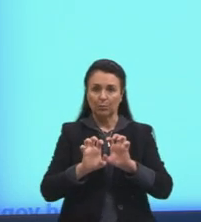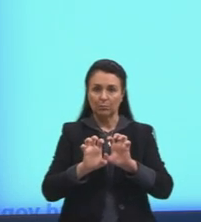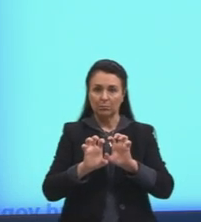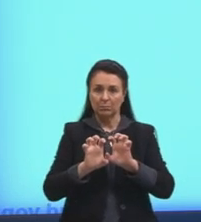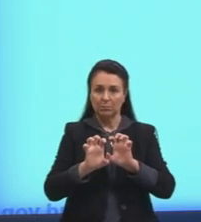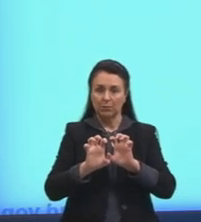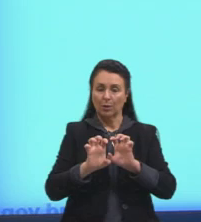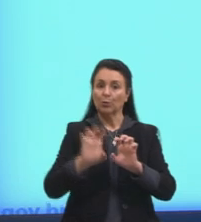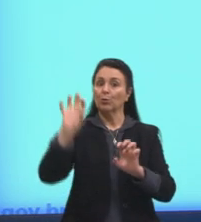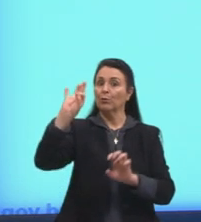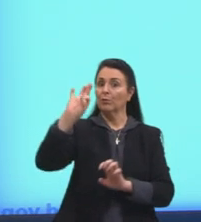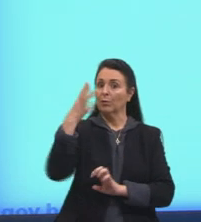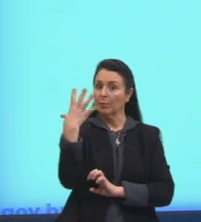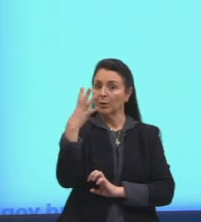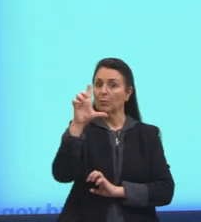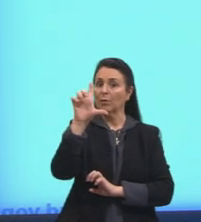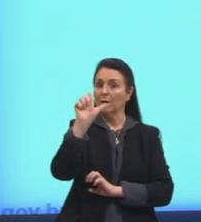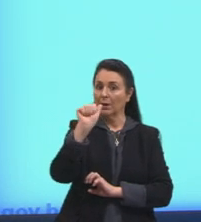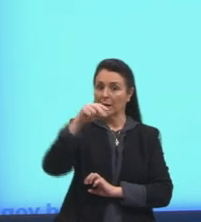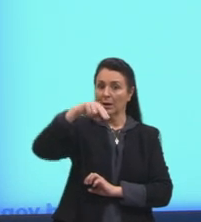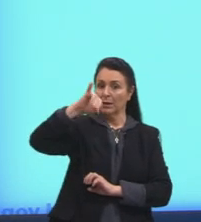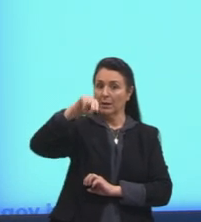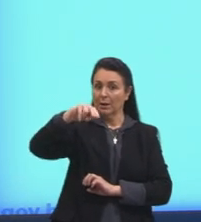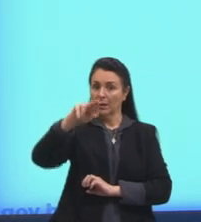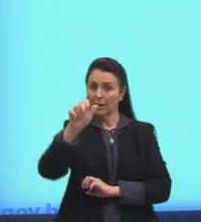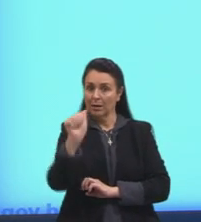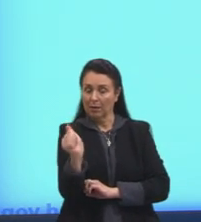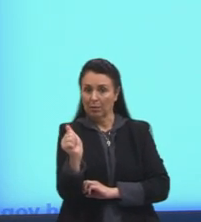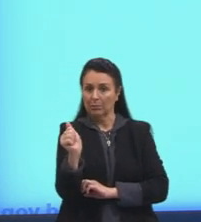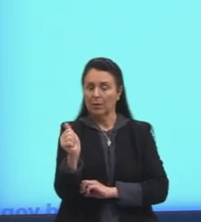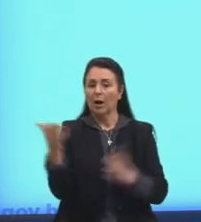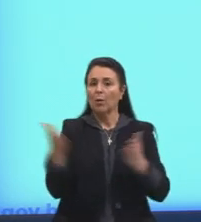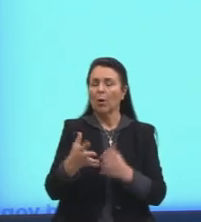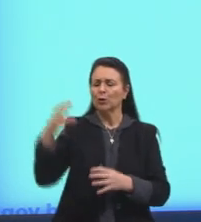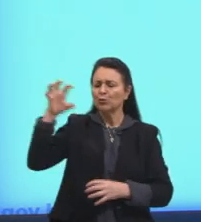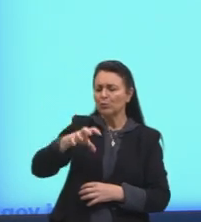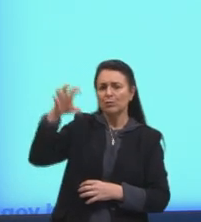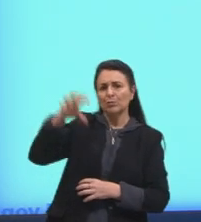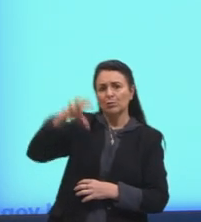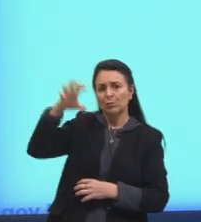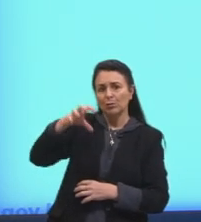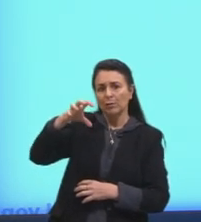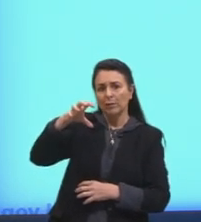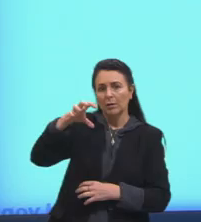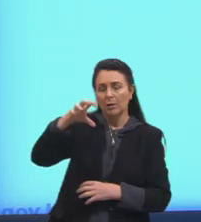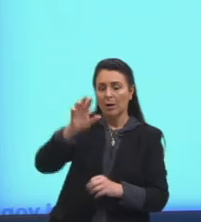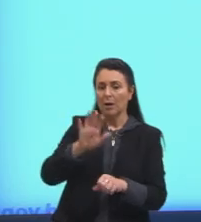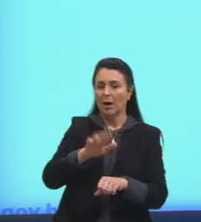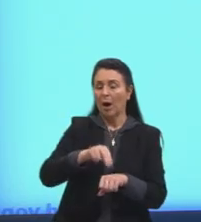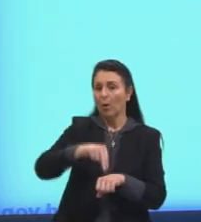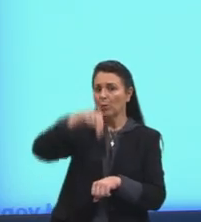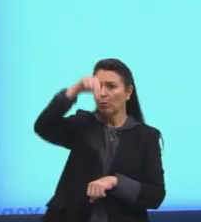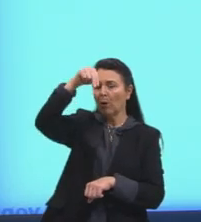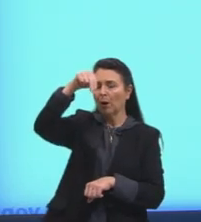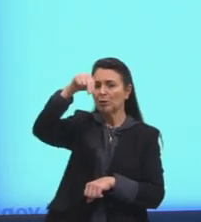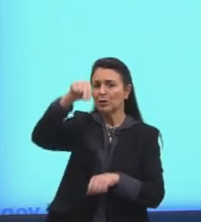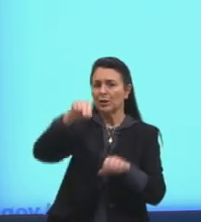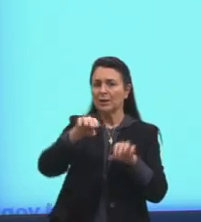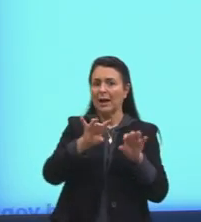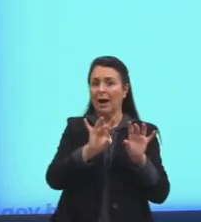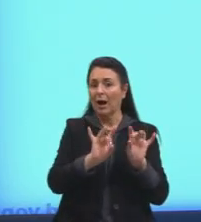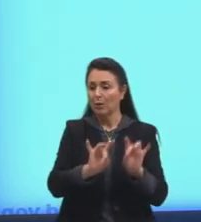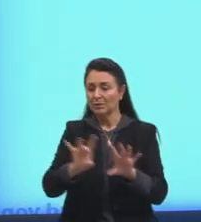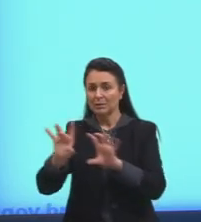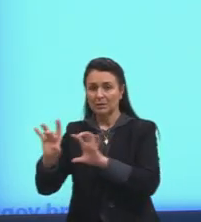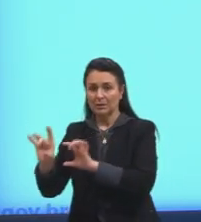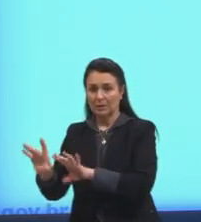Laninha, né, então vamos pegar aqui, chuvoso nessa região aqui, mais ao norte, aqui da Austrália, vai ser